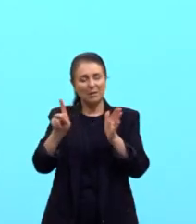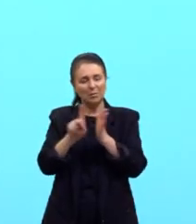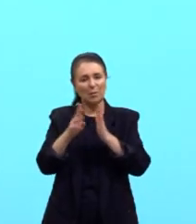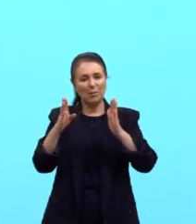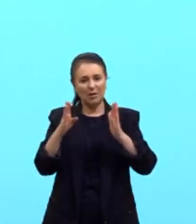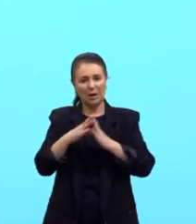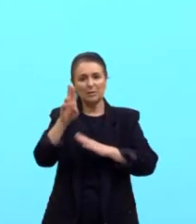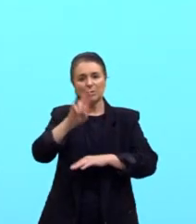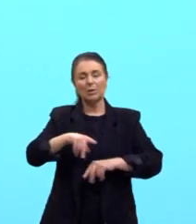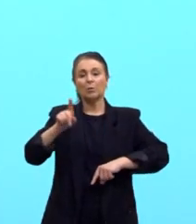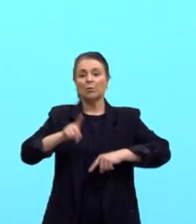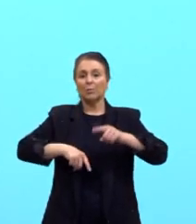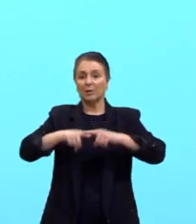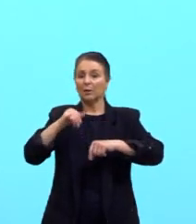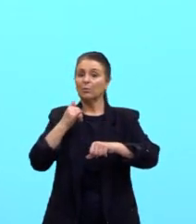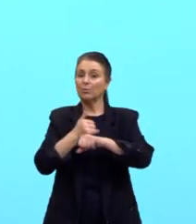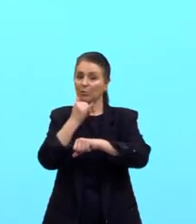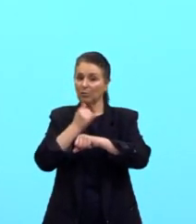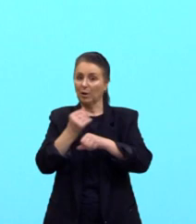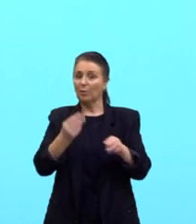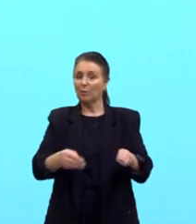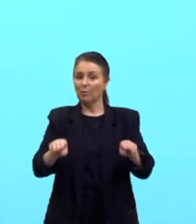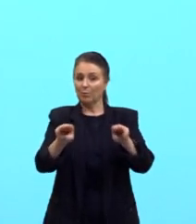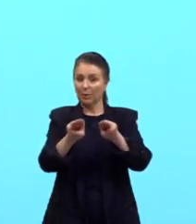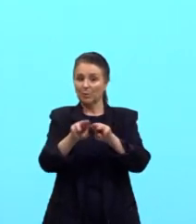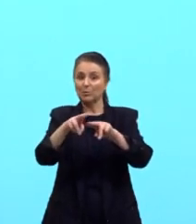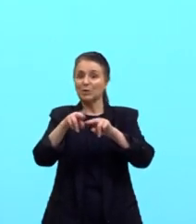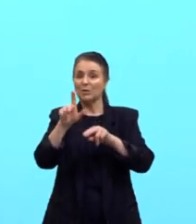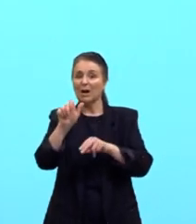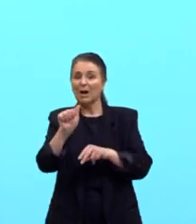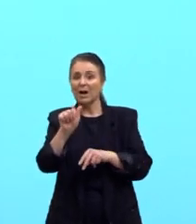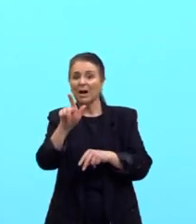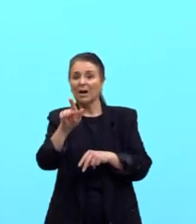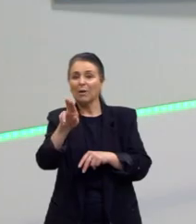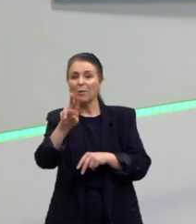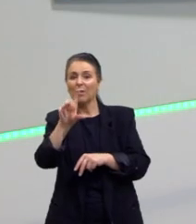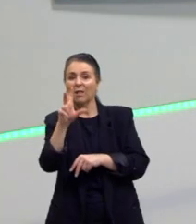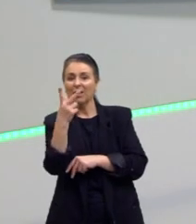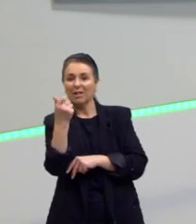material que seja ferro magnético. Por isso que é uma agulha que está sendo usada aqui.